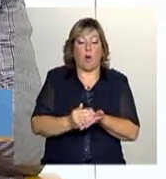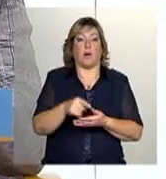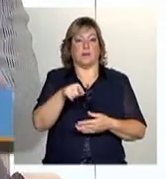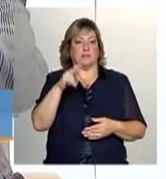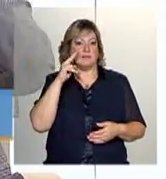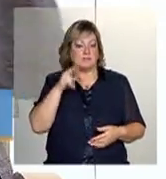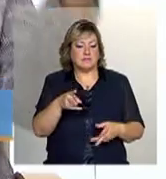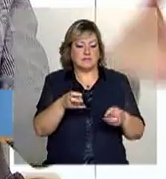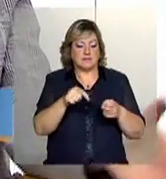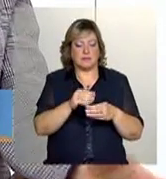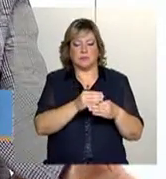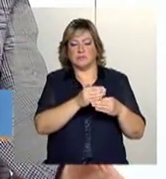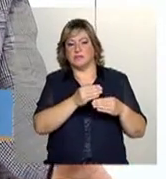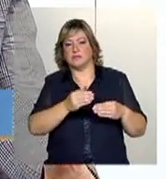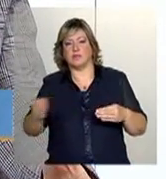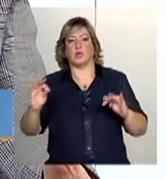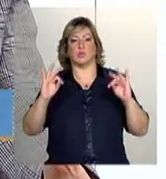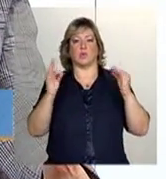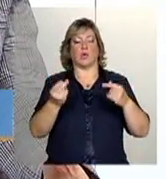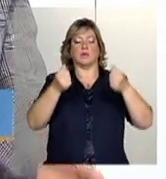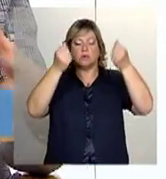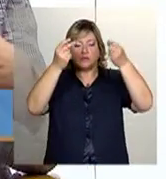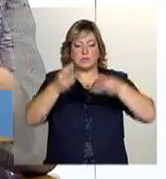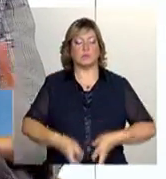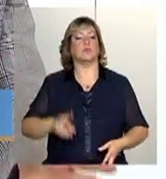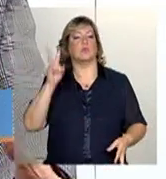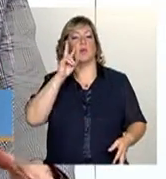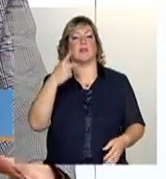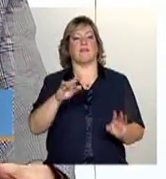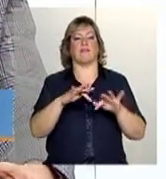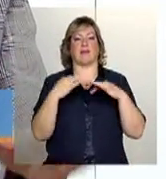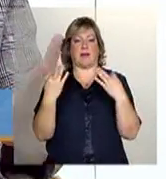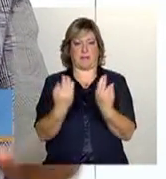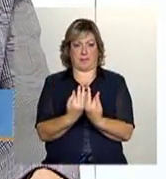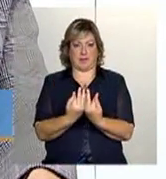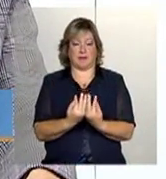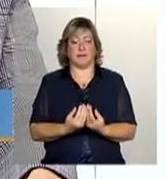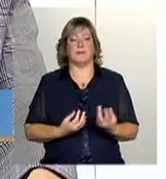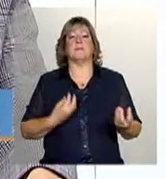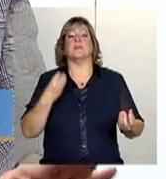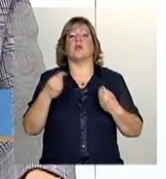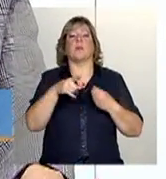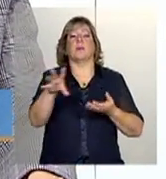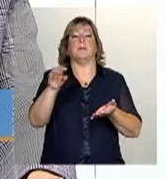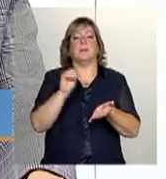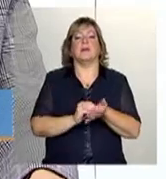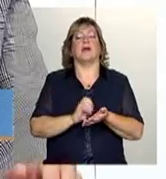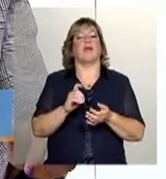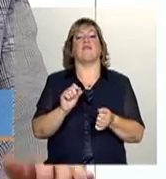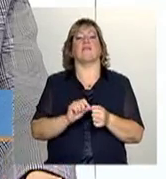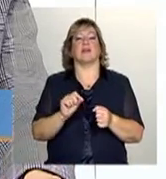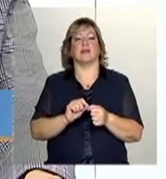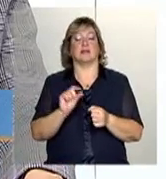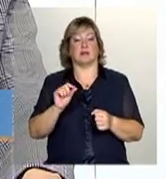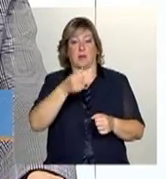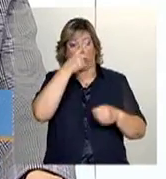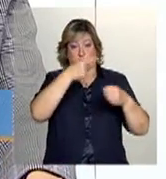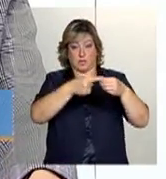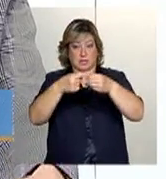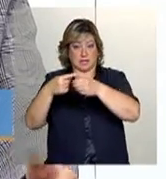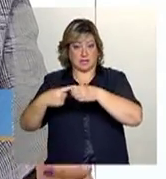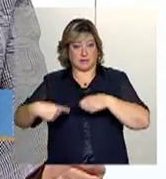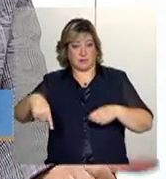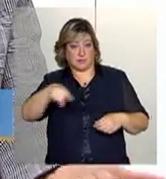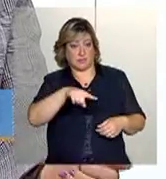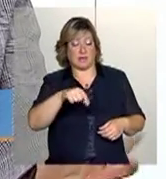puxa por essa chave todo o perfil dessa família. E como é que essa marcação é feita? Nos municípios. Quem faz a entrevista é o